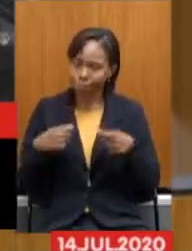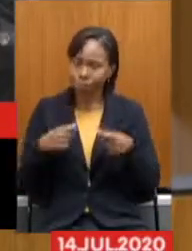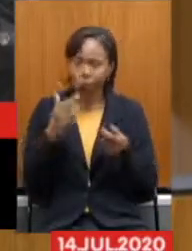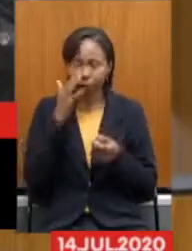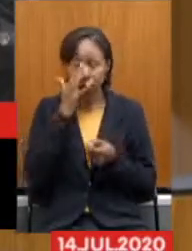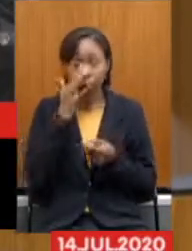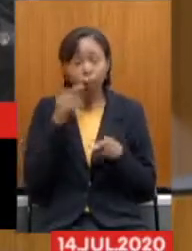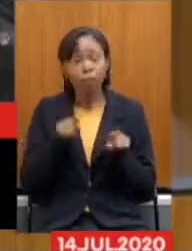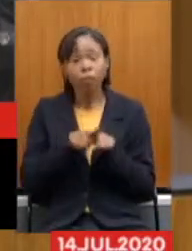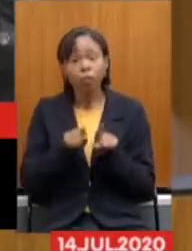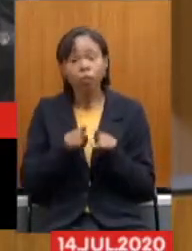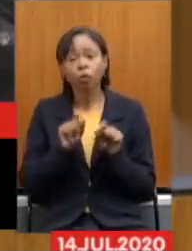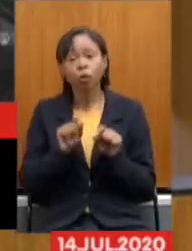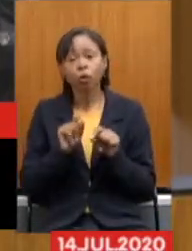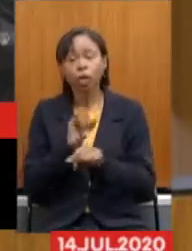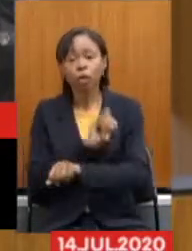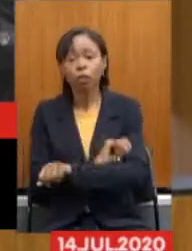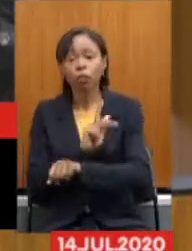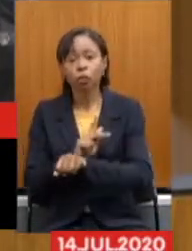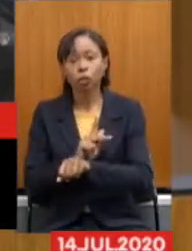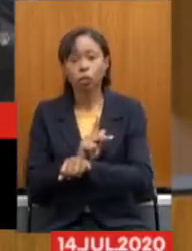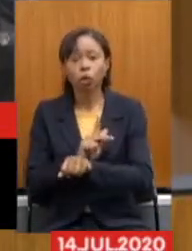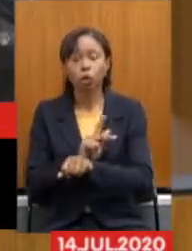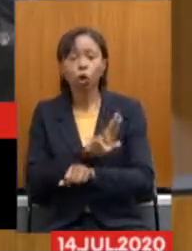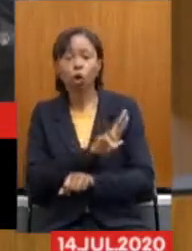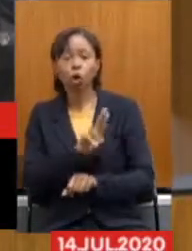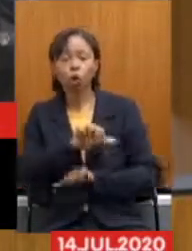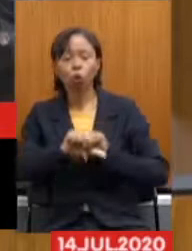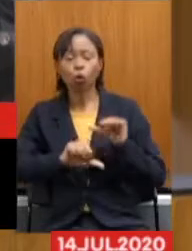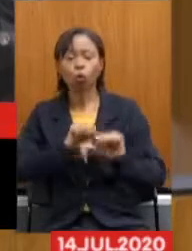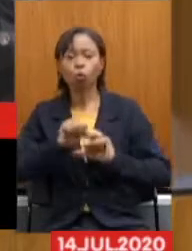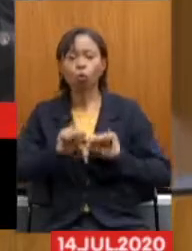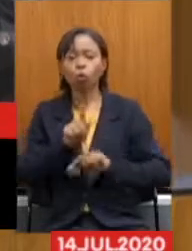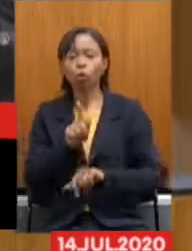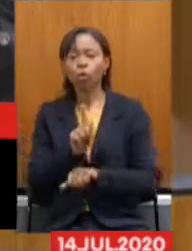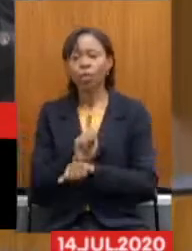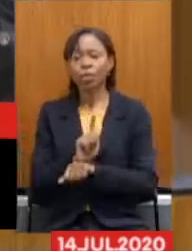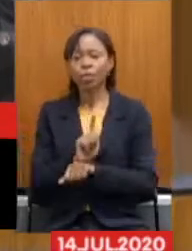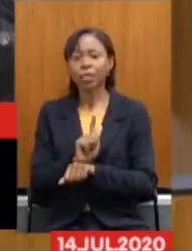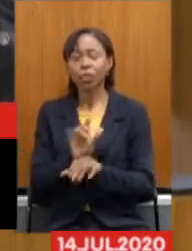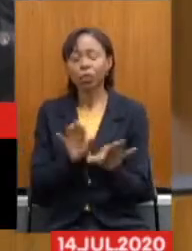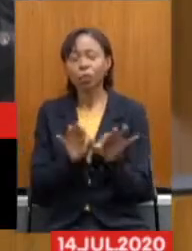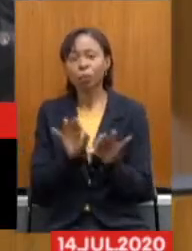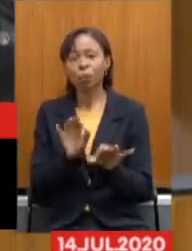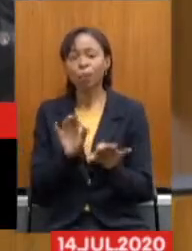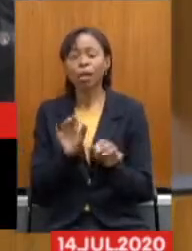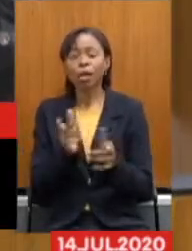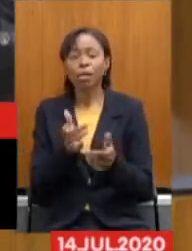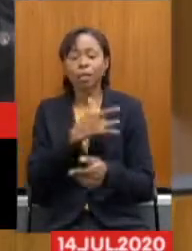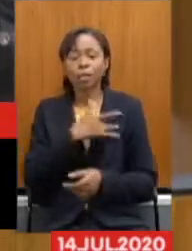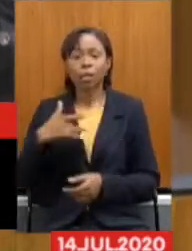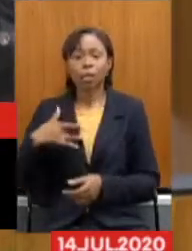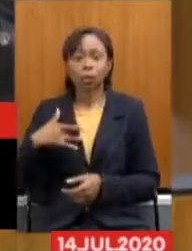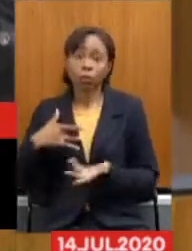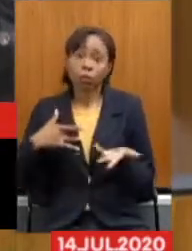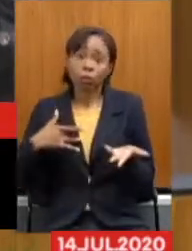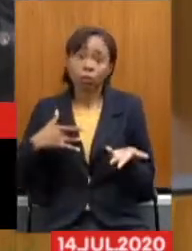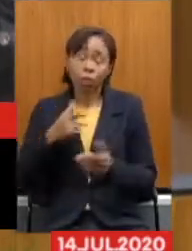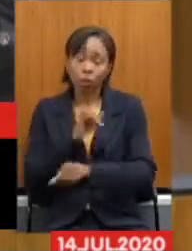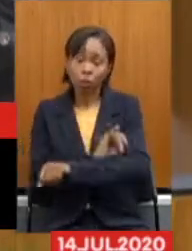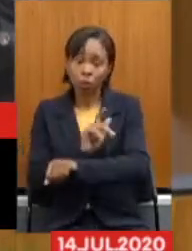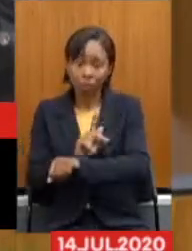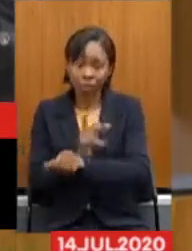o Instituto passa a denominar-se Instituto de Gestão do Plano de Saúde. Ou seja, acaba o Ipseng em sua essência e